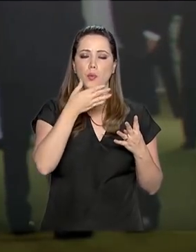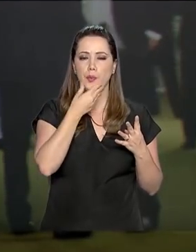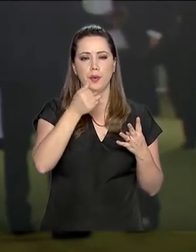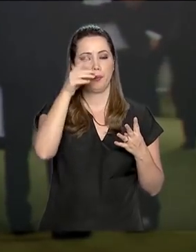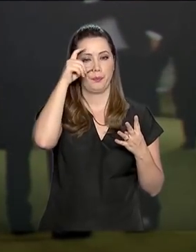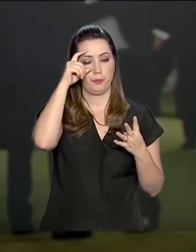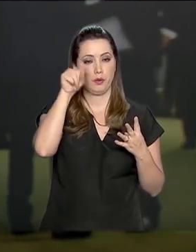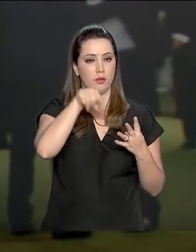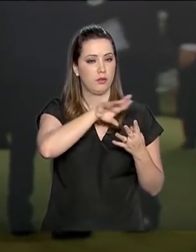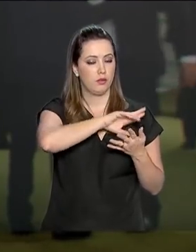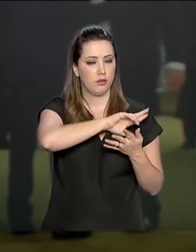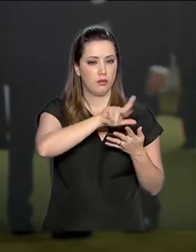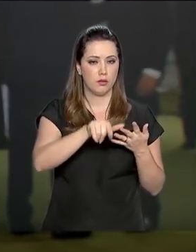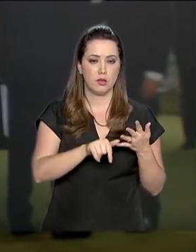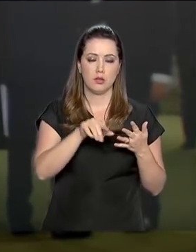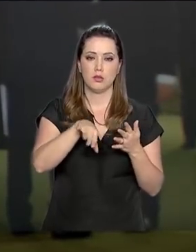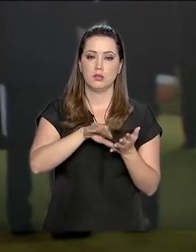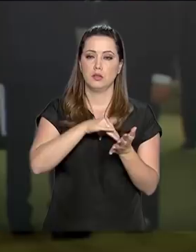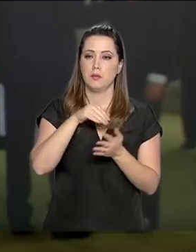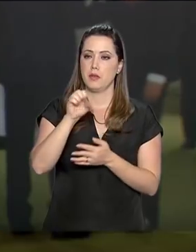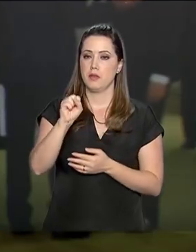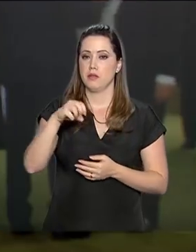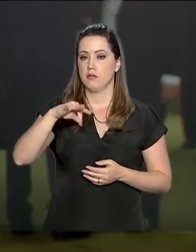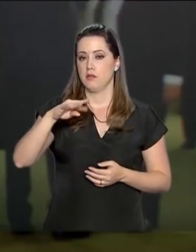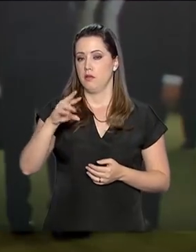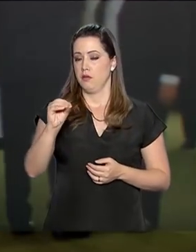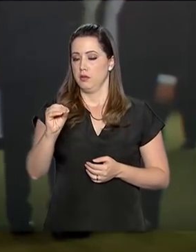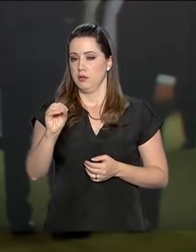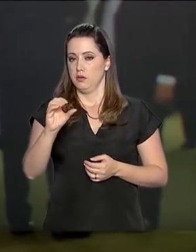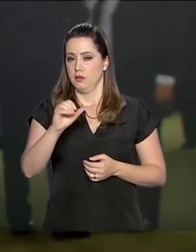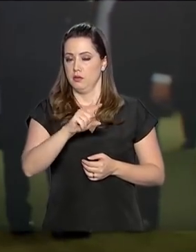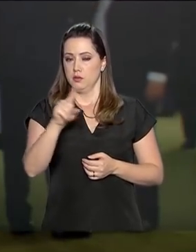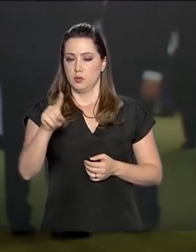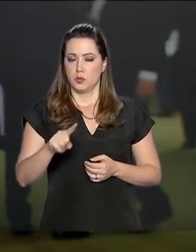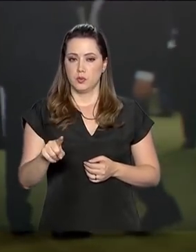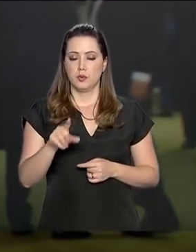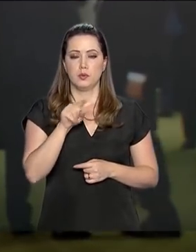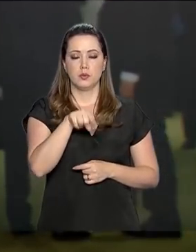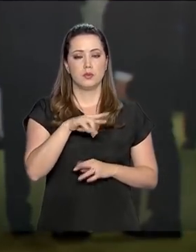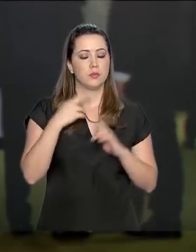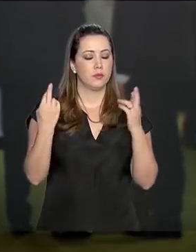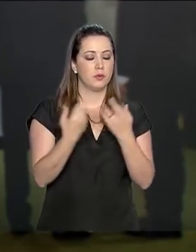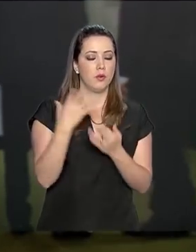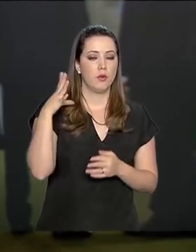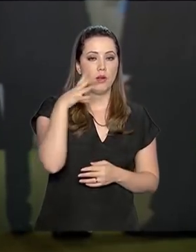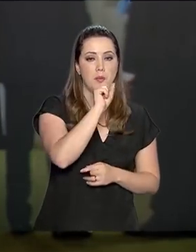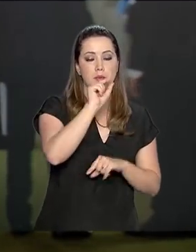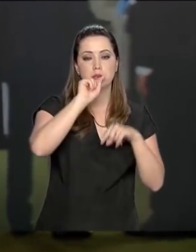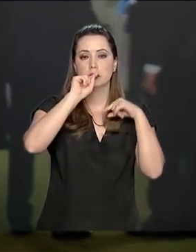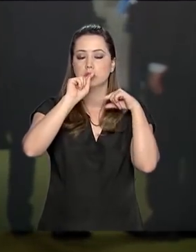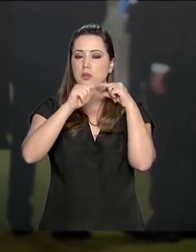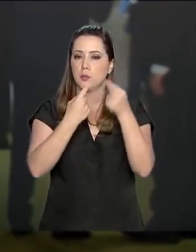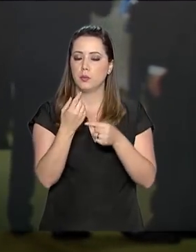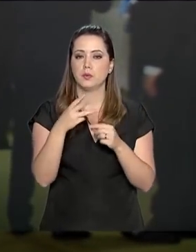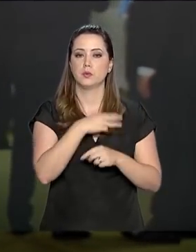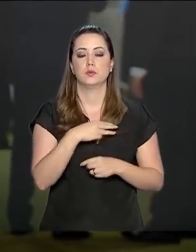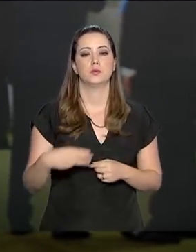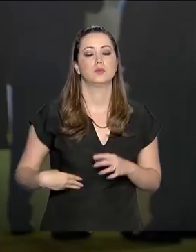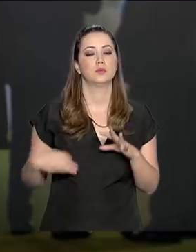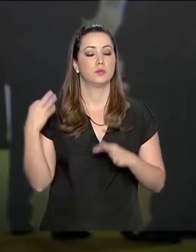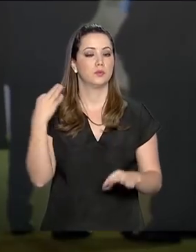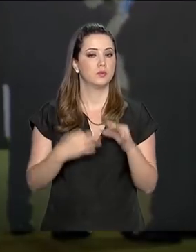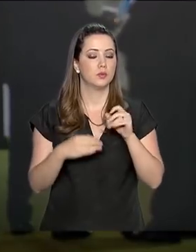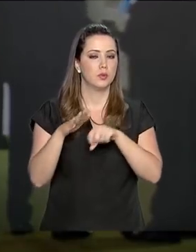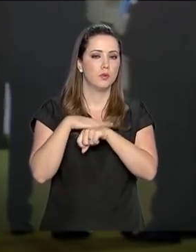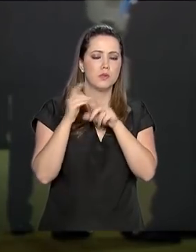Secretaria-Geral da Presidência da República, Santos Cruz. Todos eles estavam, essa reunião foi rápida, logo depois, o ministro da Justiça conversou